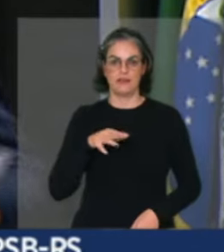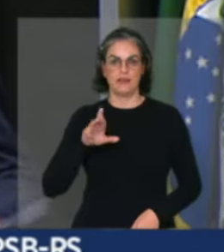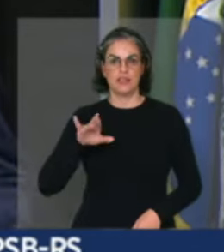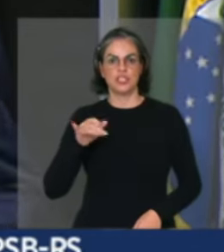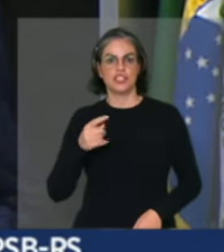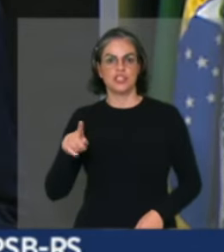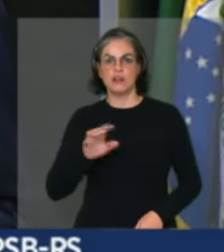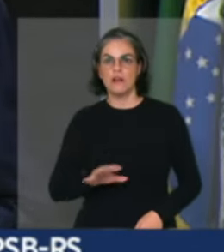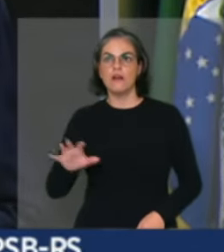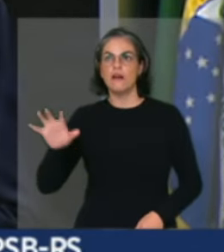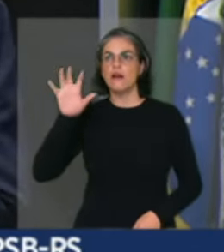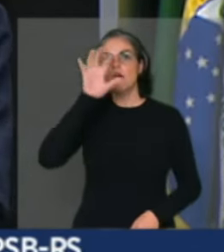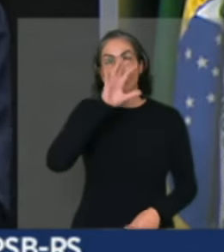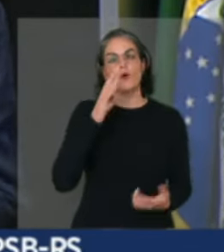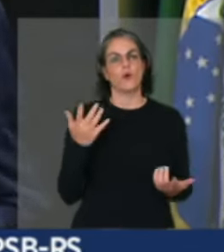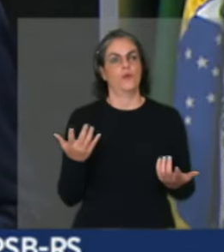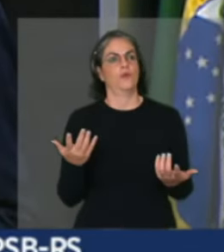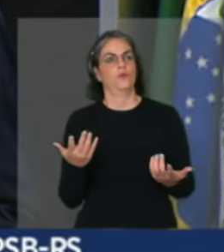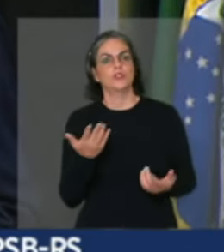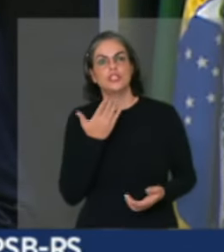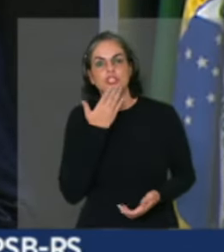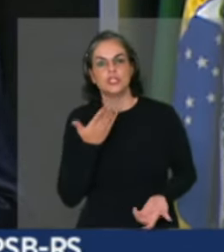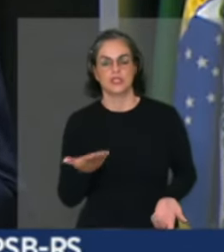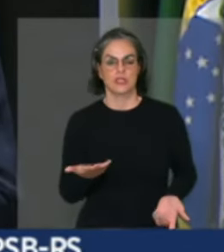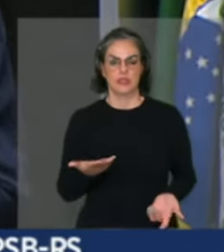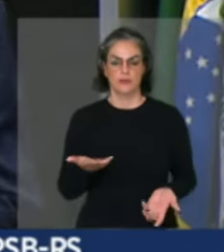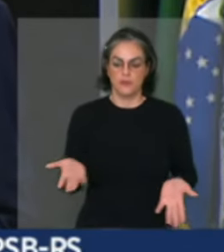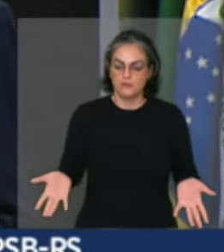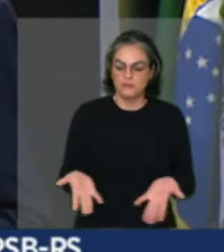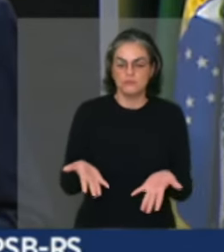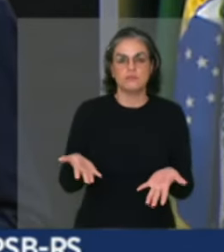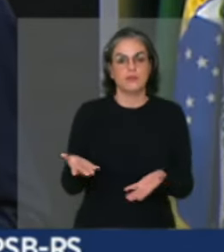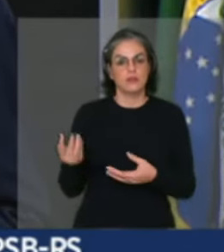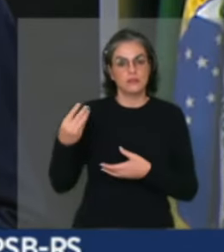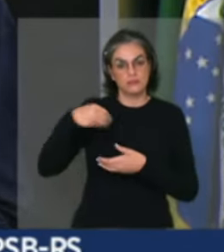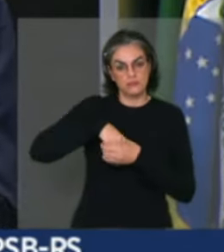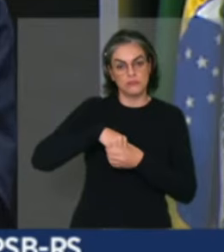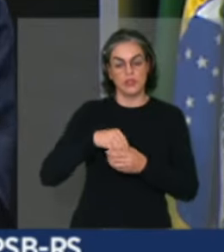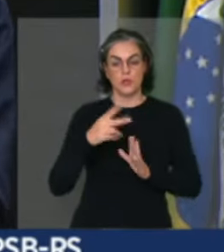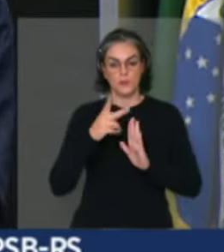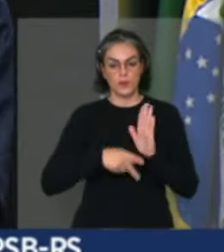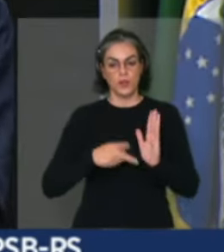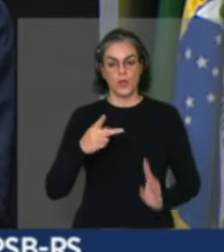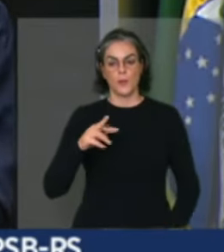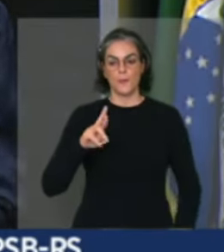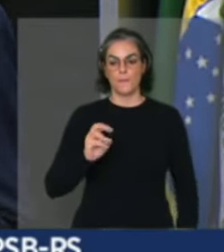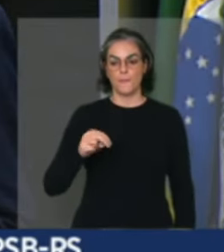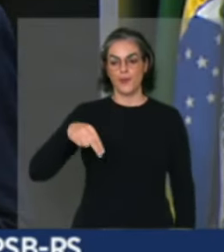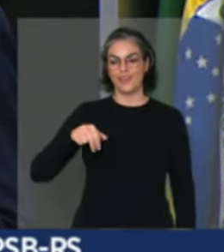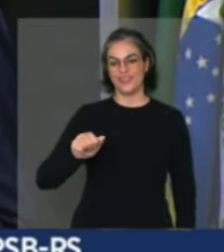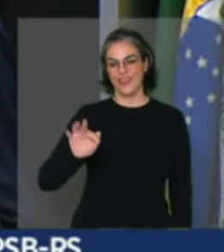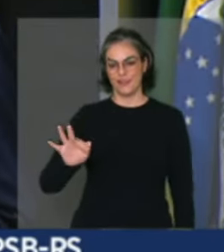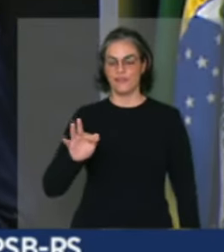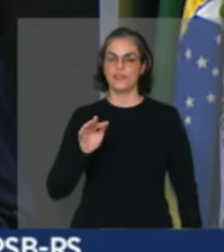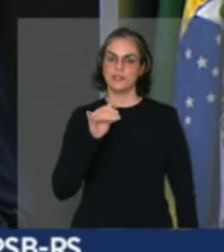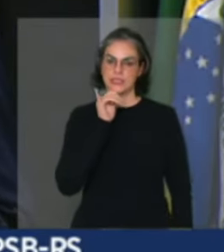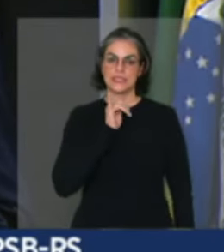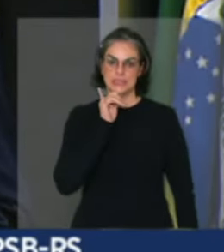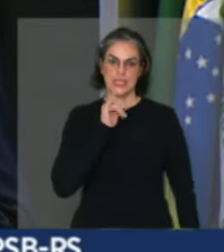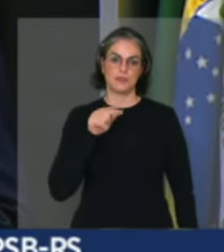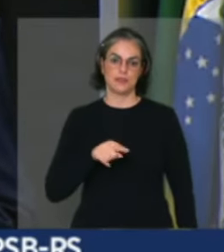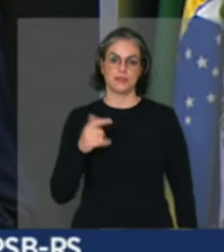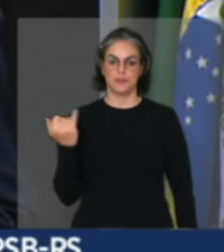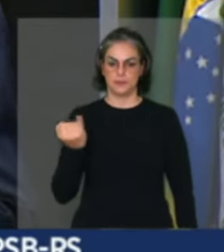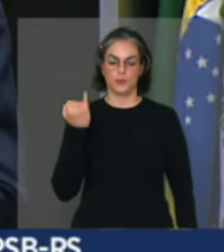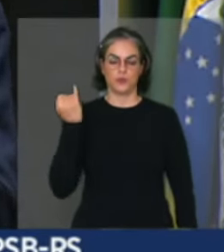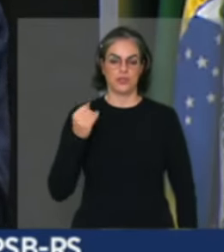reenquadramento do agricultor, inclusive no PRONAF, que é uma política pensada para esse setor e para esse